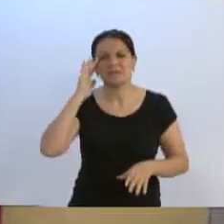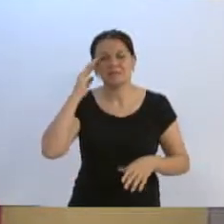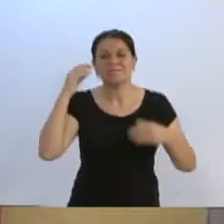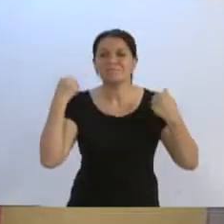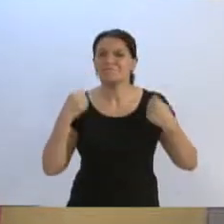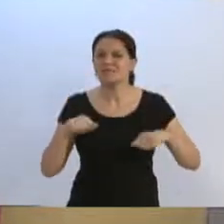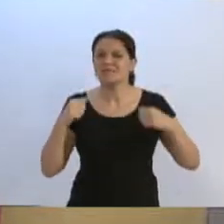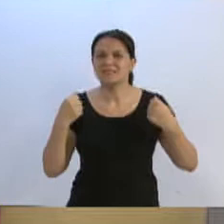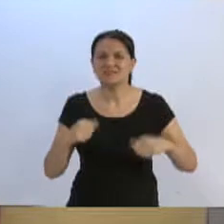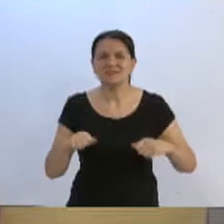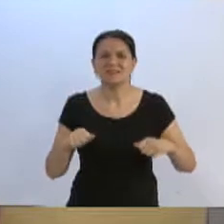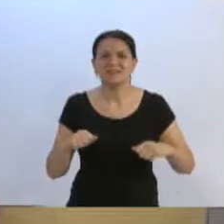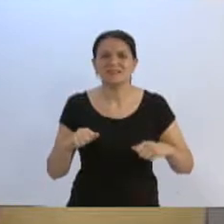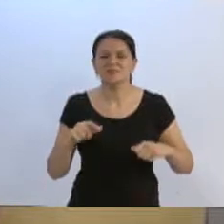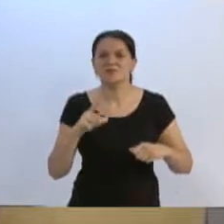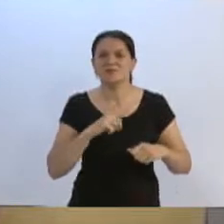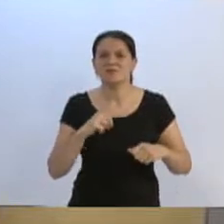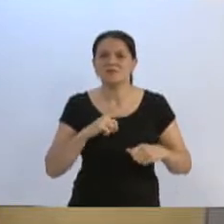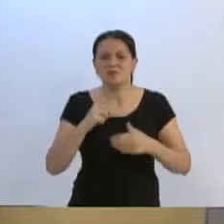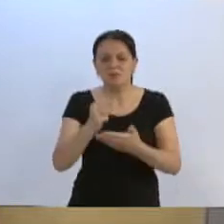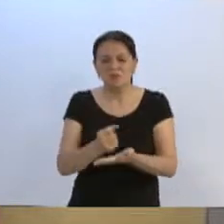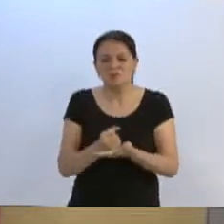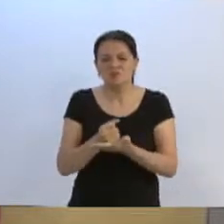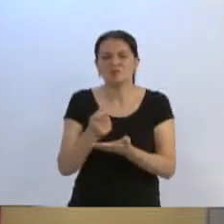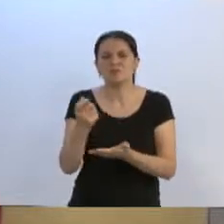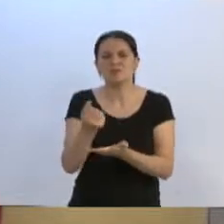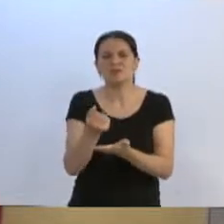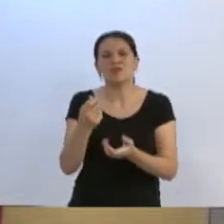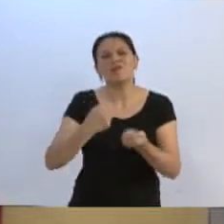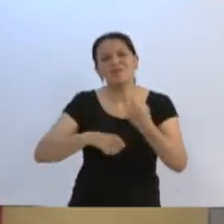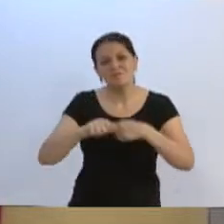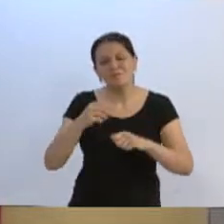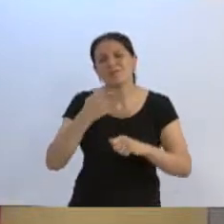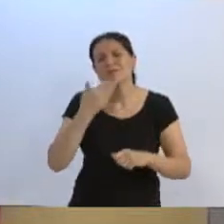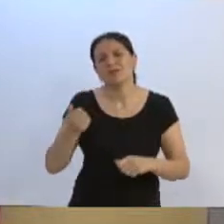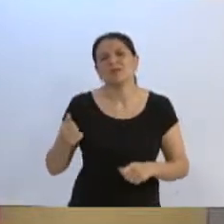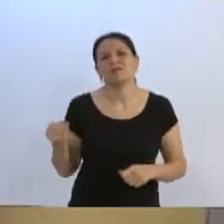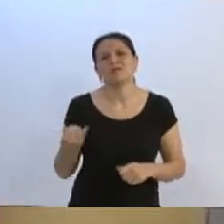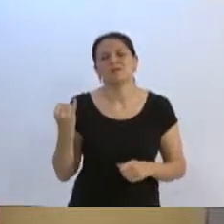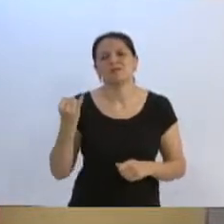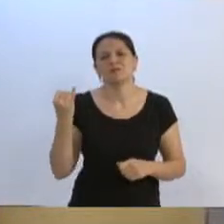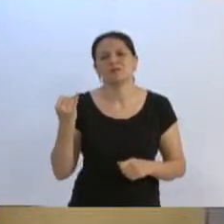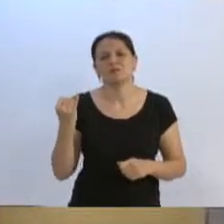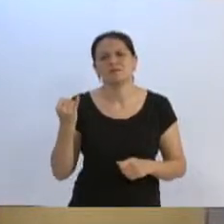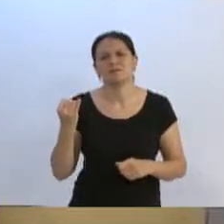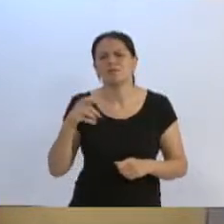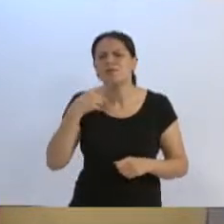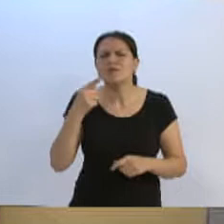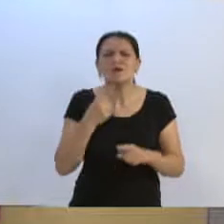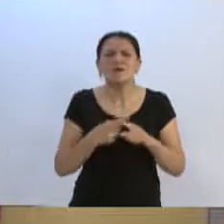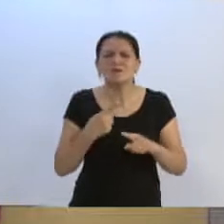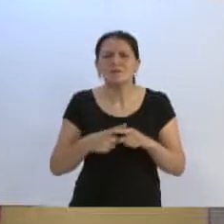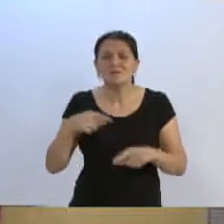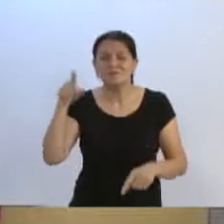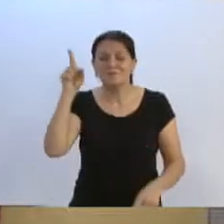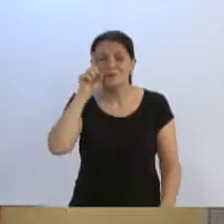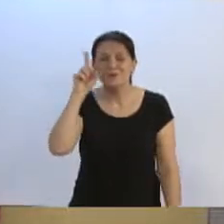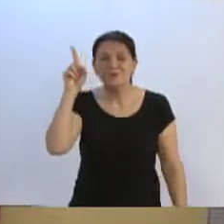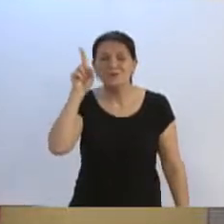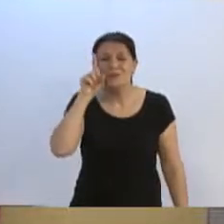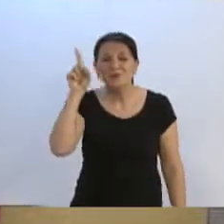precisa haver um aporte financeiro mais importante. Digo isso, senhoras e senhores, porque, diariamente, eu repito,